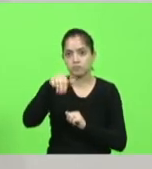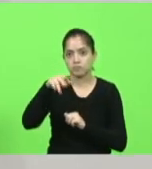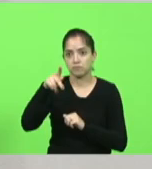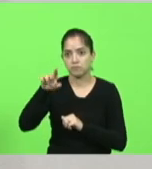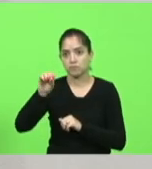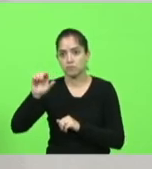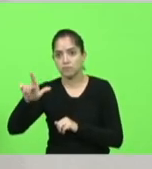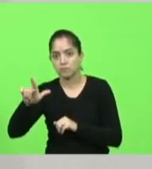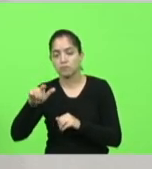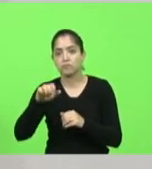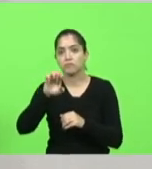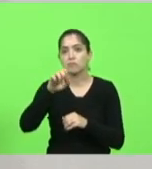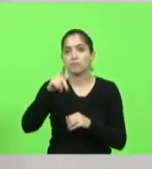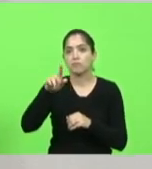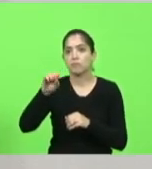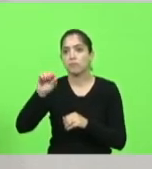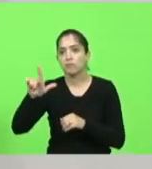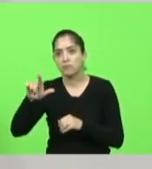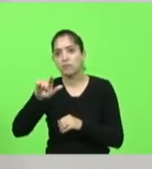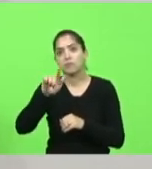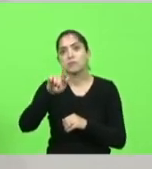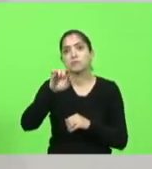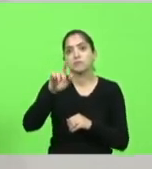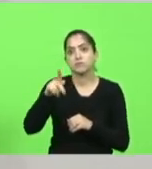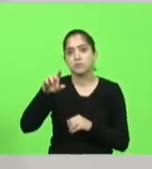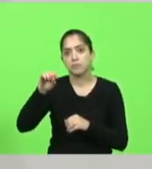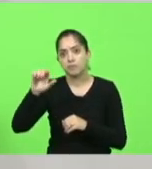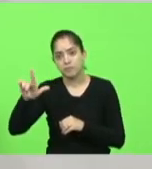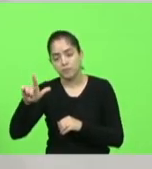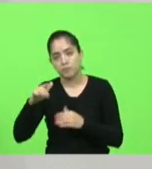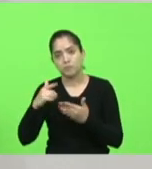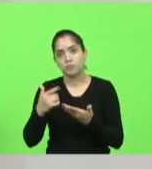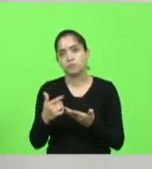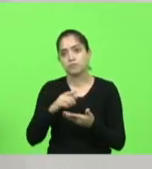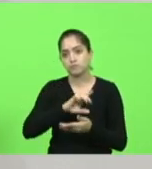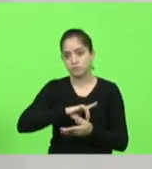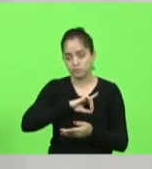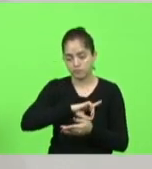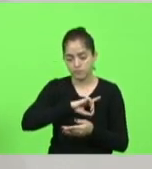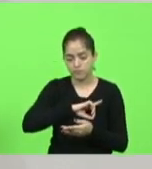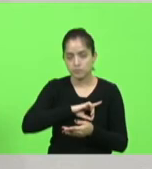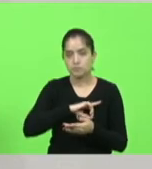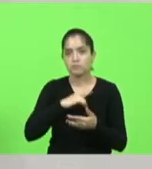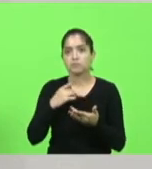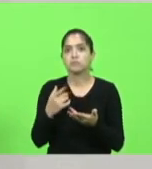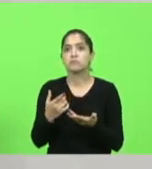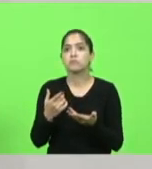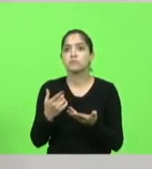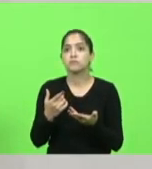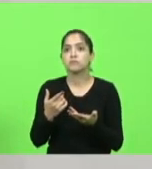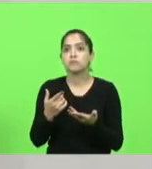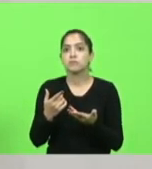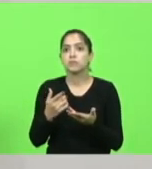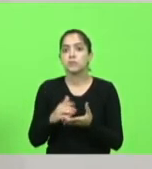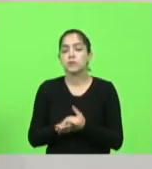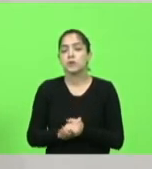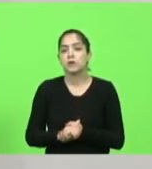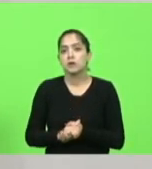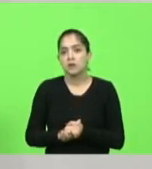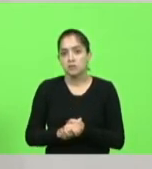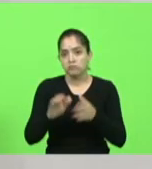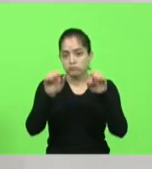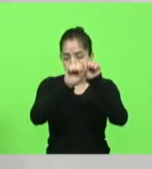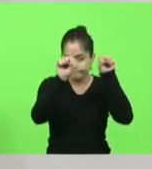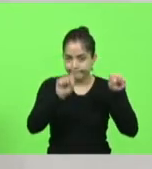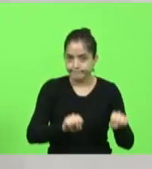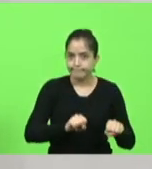junto com a EPOL, com a GEPOL, com a DEPOL, que é dos delegados, com o sistema